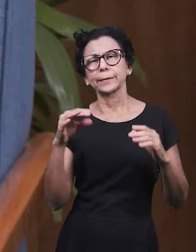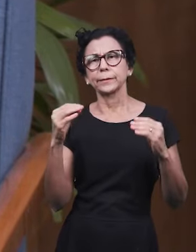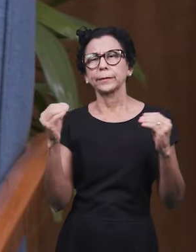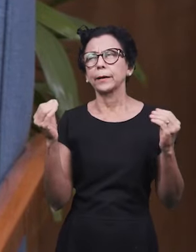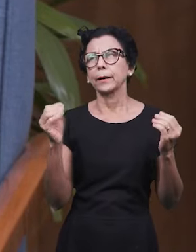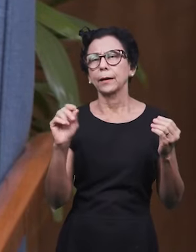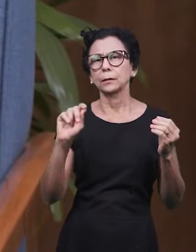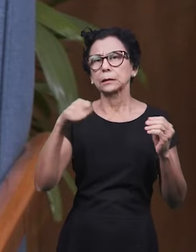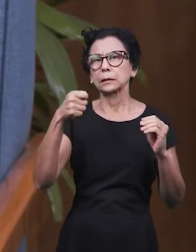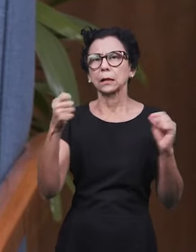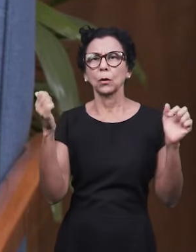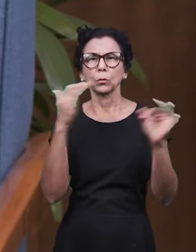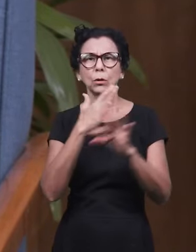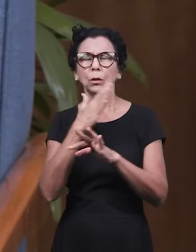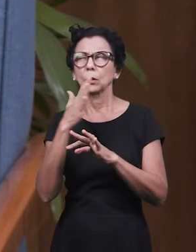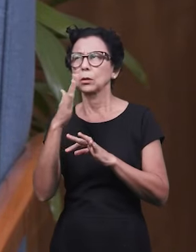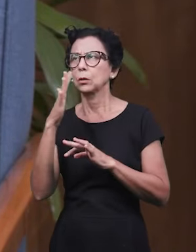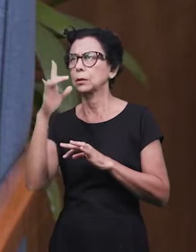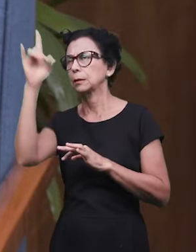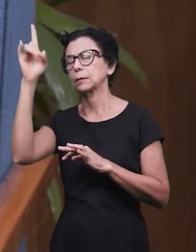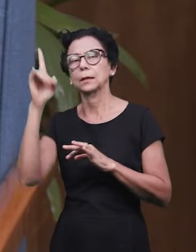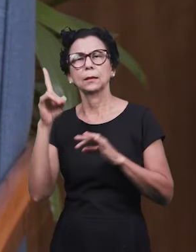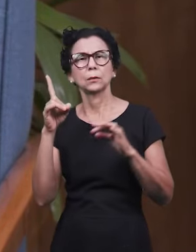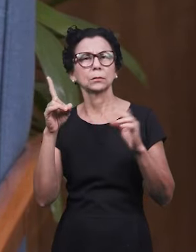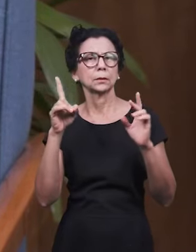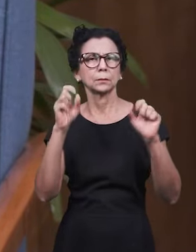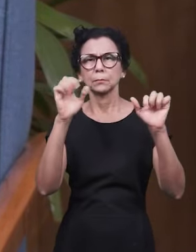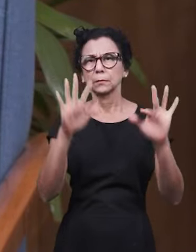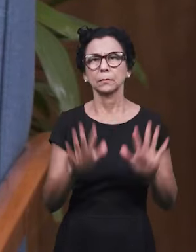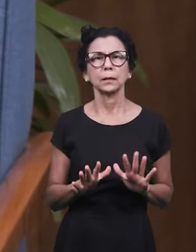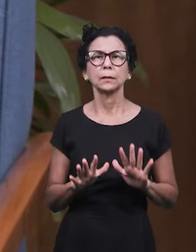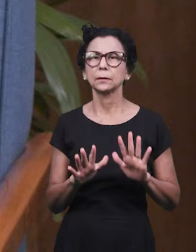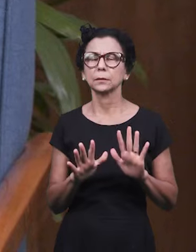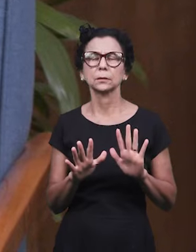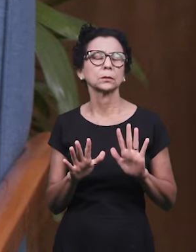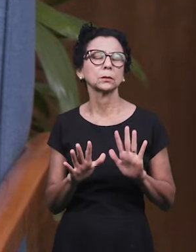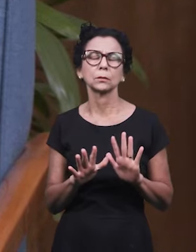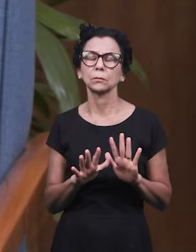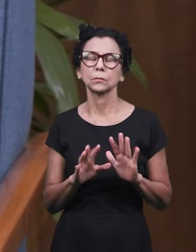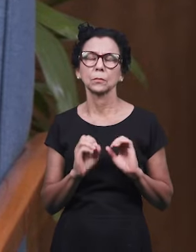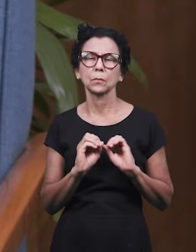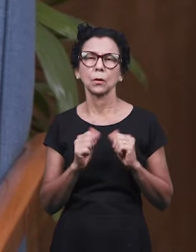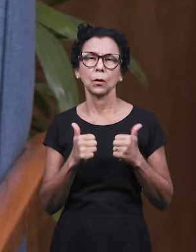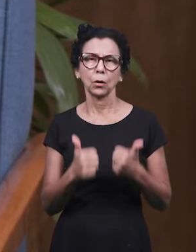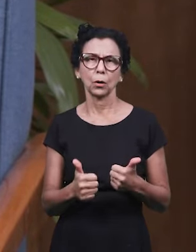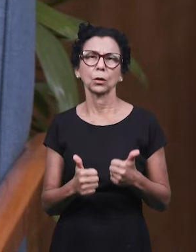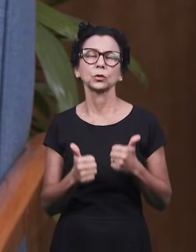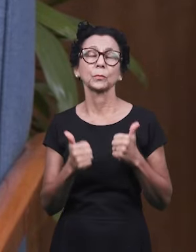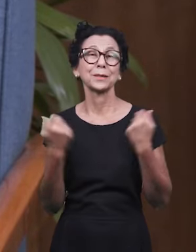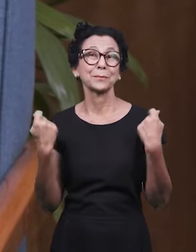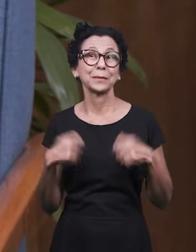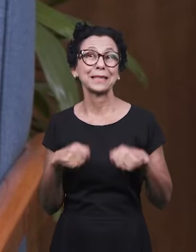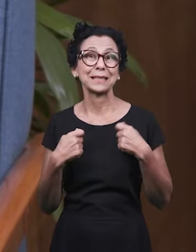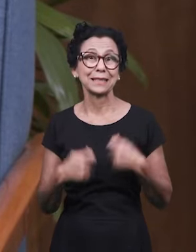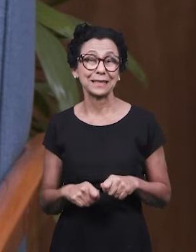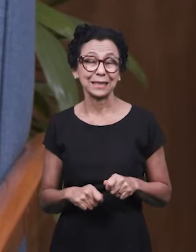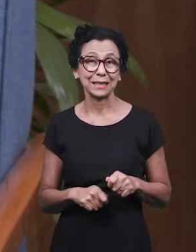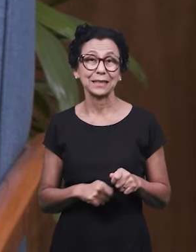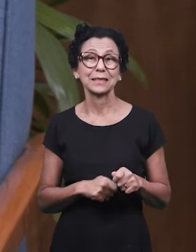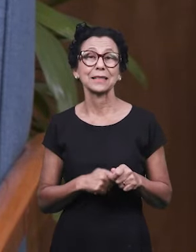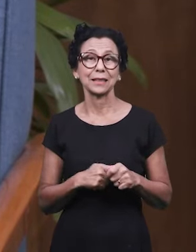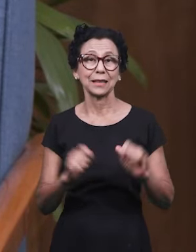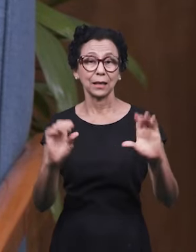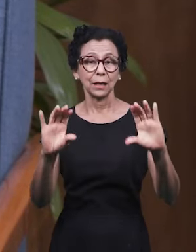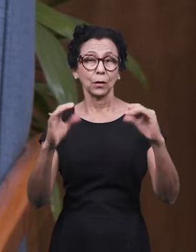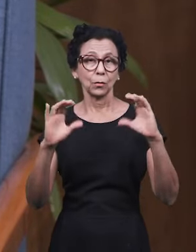colocar glória a Deus, aleluia, que bênção, não tem problema. Mas comente, não deixe de comentar porque isso faz com que